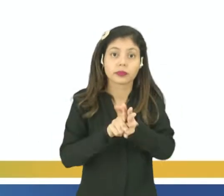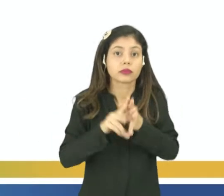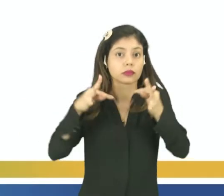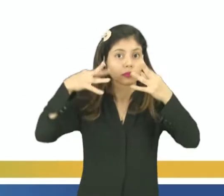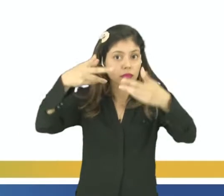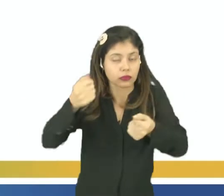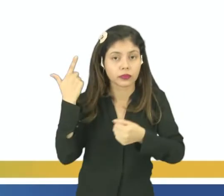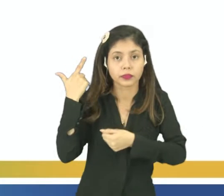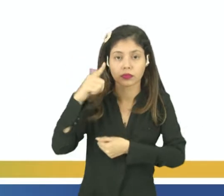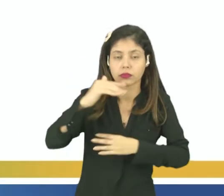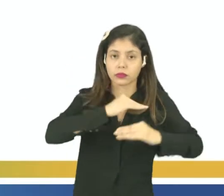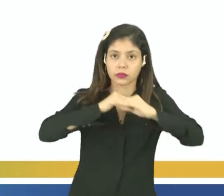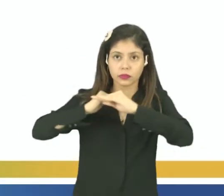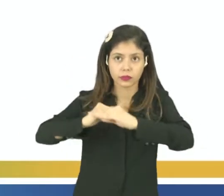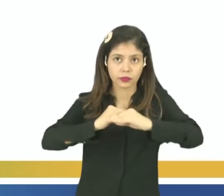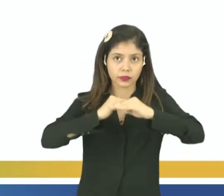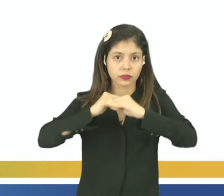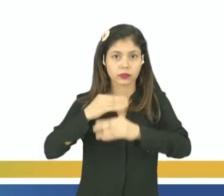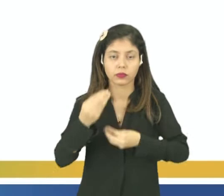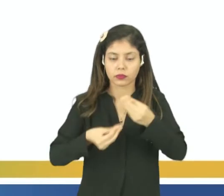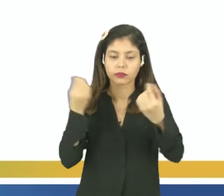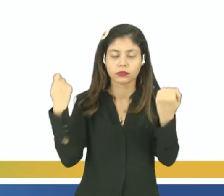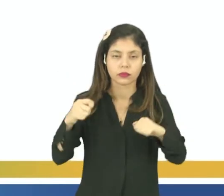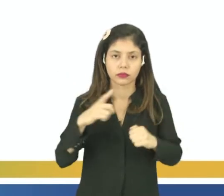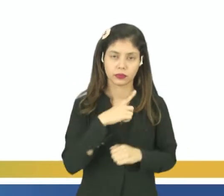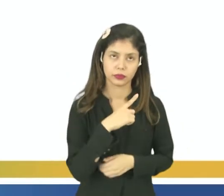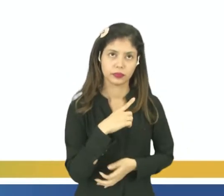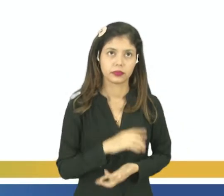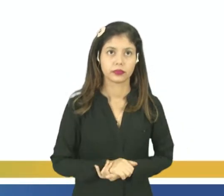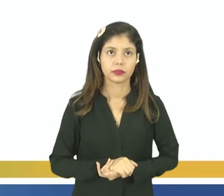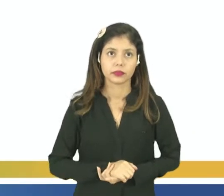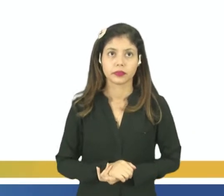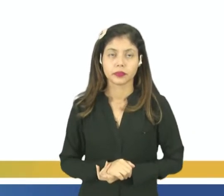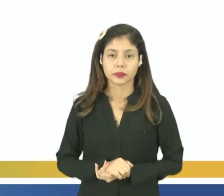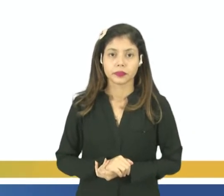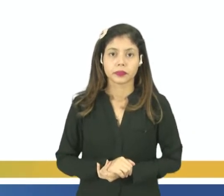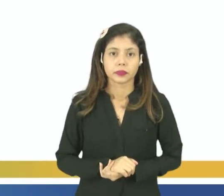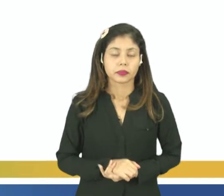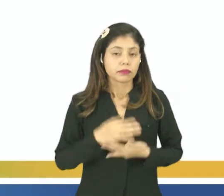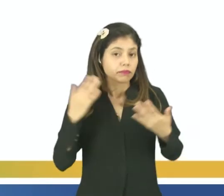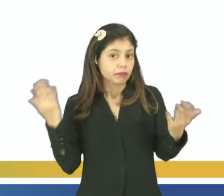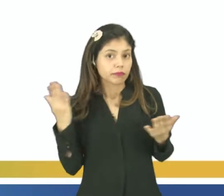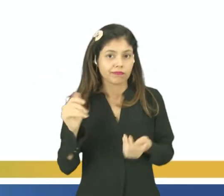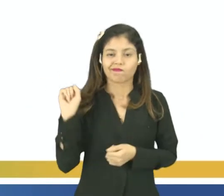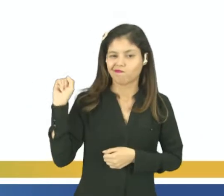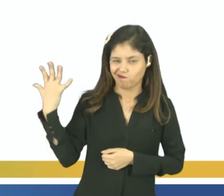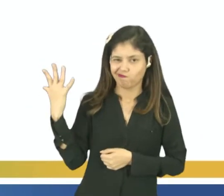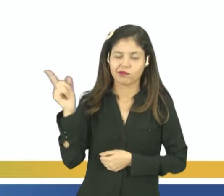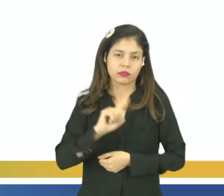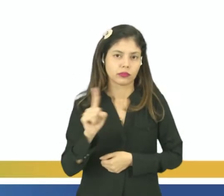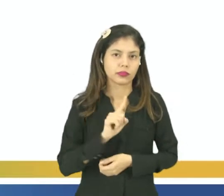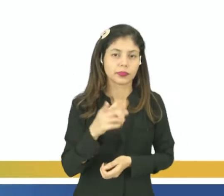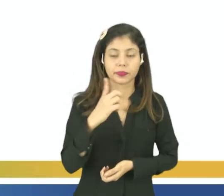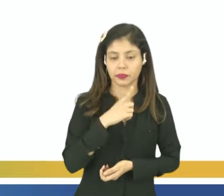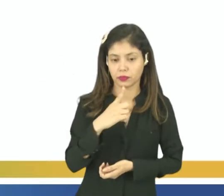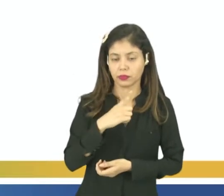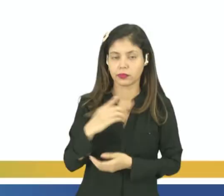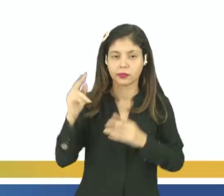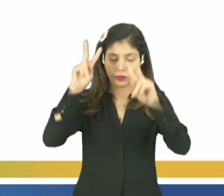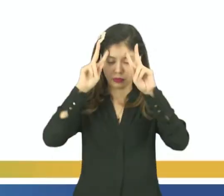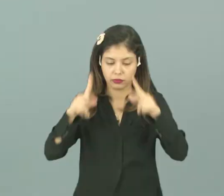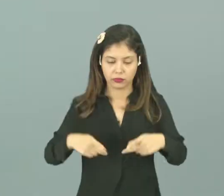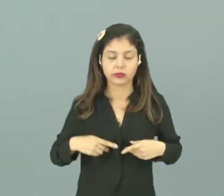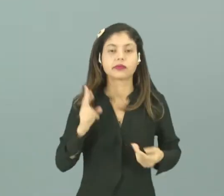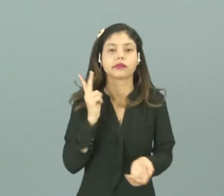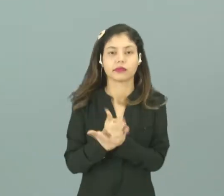que tudo consiga manter o seu metabolismo como deve ser. E caso isso não aconteça, caso venha a ter interferência humana,